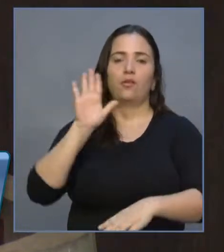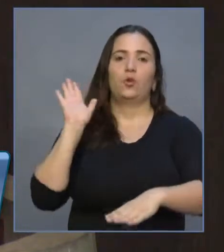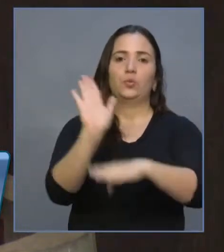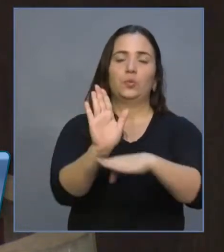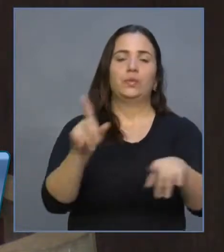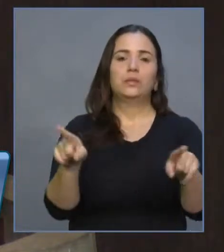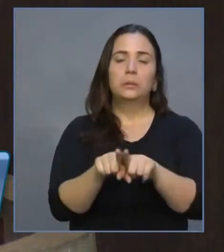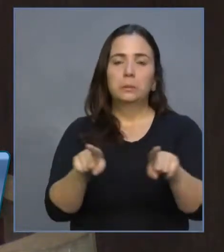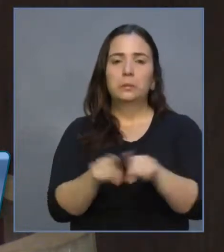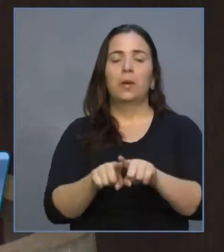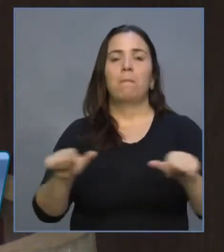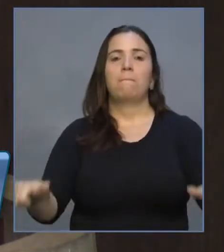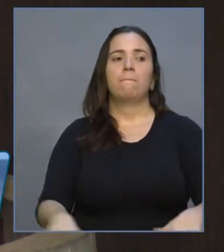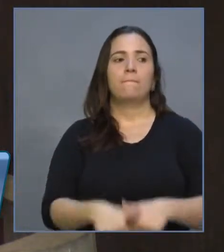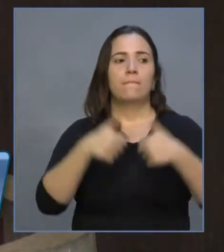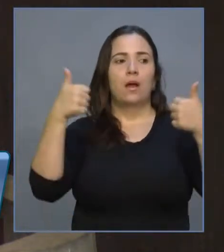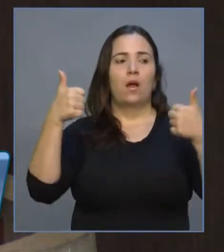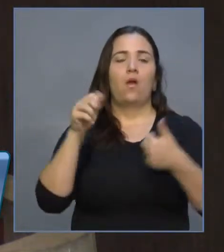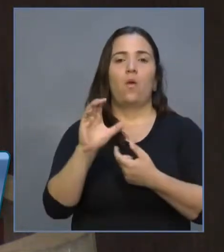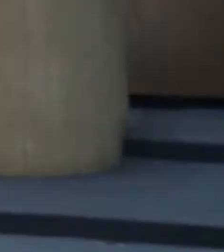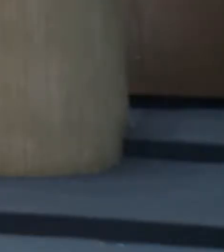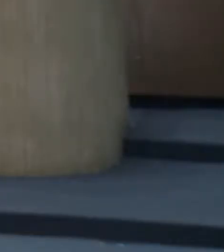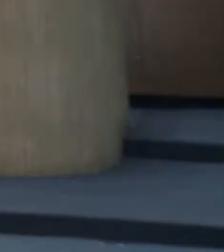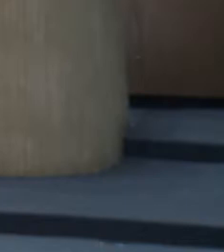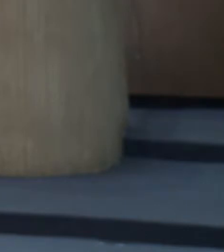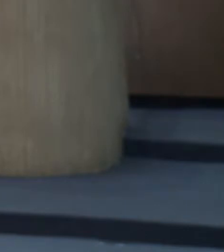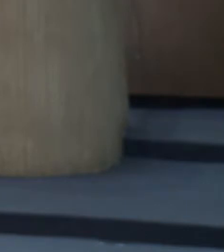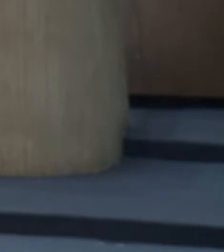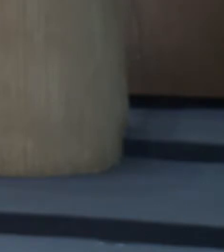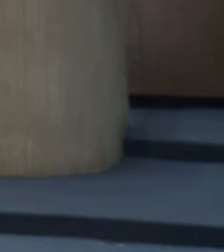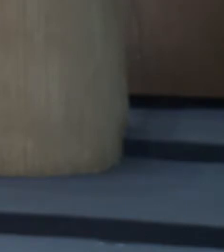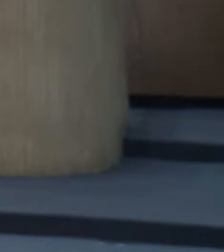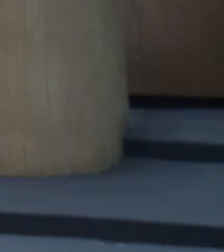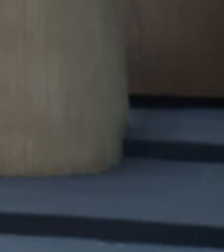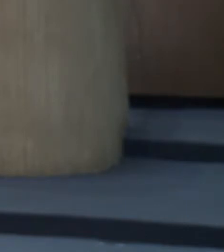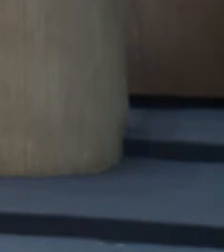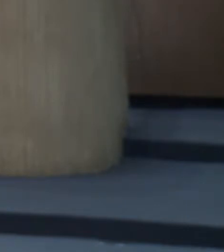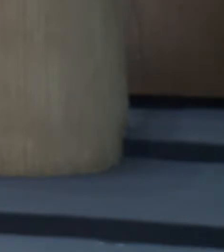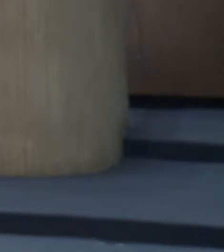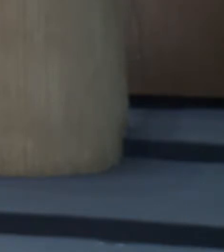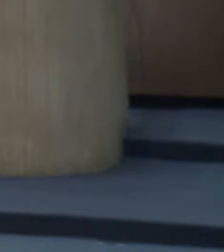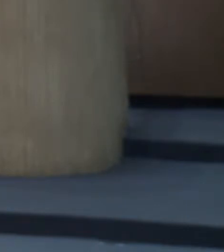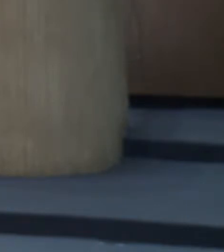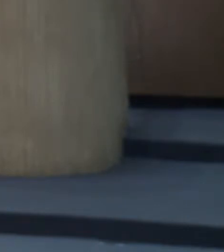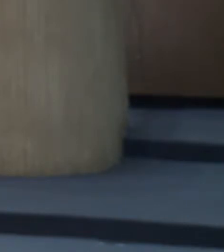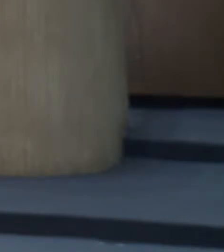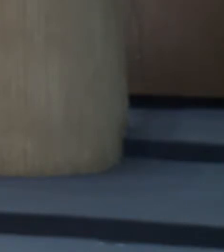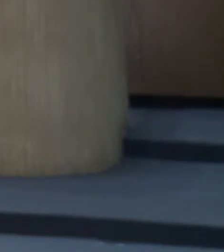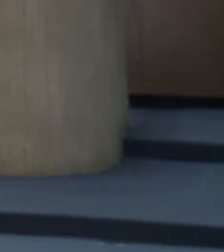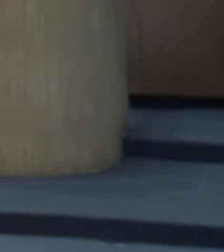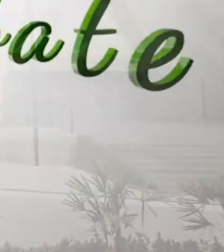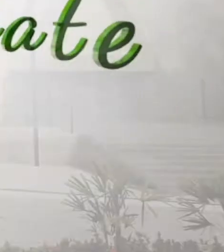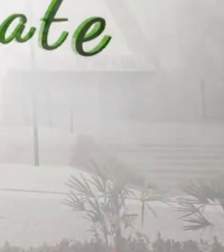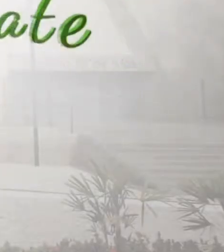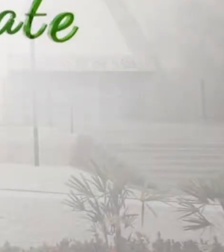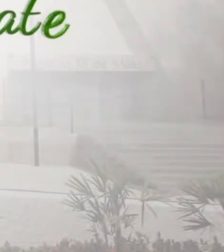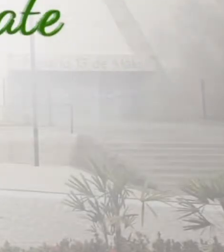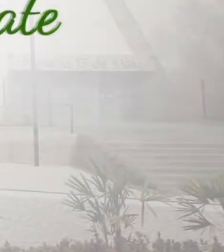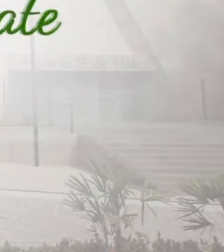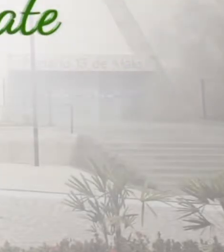aumentar e melhorar o consumo para as famílias. A seguir, deputados comentam sobre a saúde nacional. É daqui a pouco.